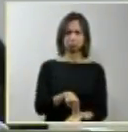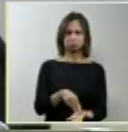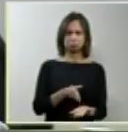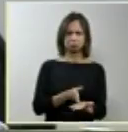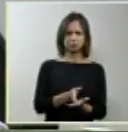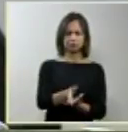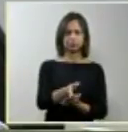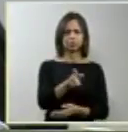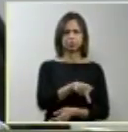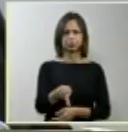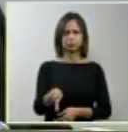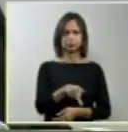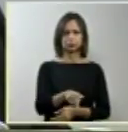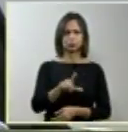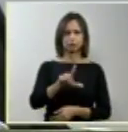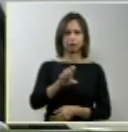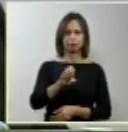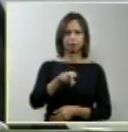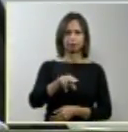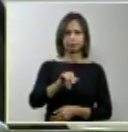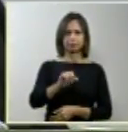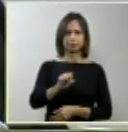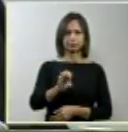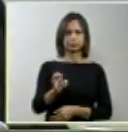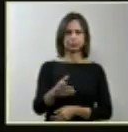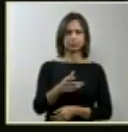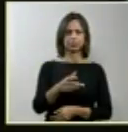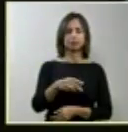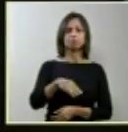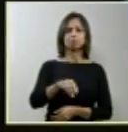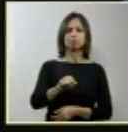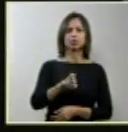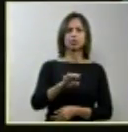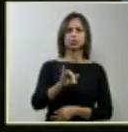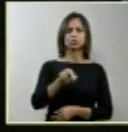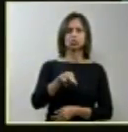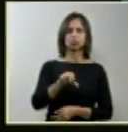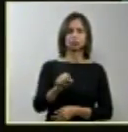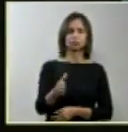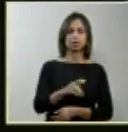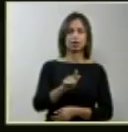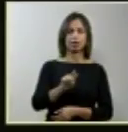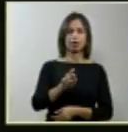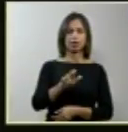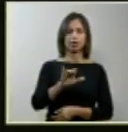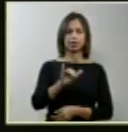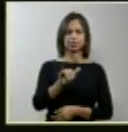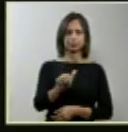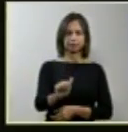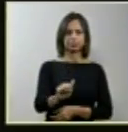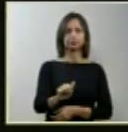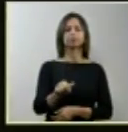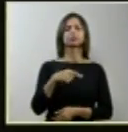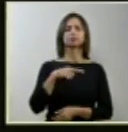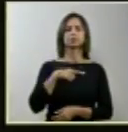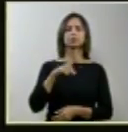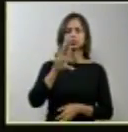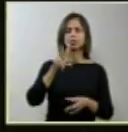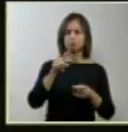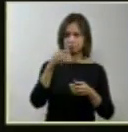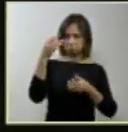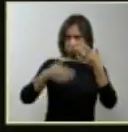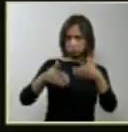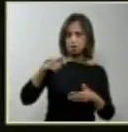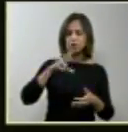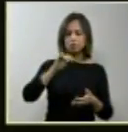professora Lenise Aparecida Martins Garcia. Os dados comporão o apenso,